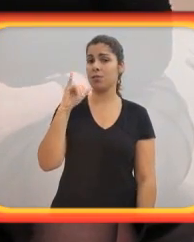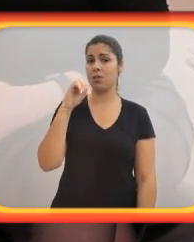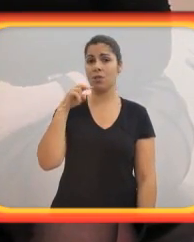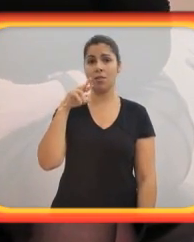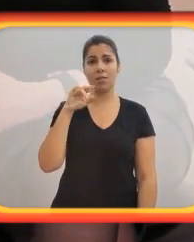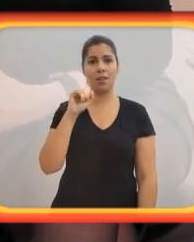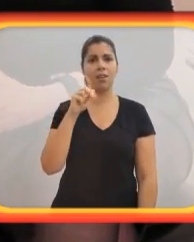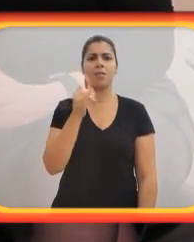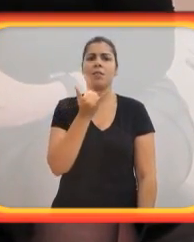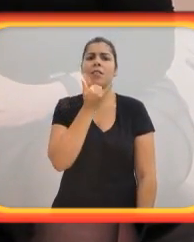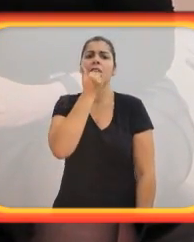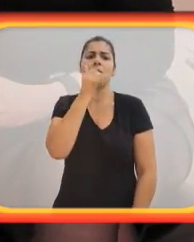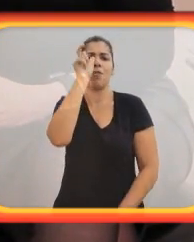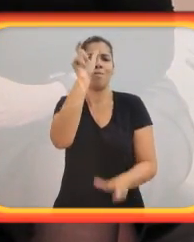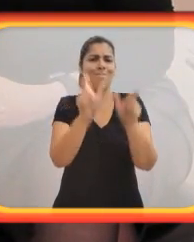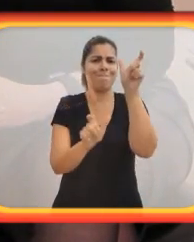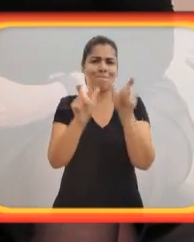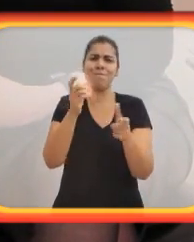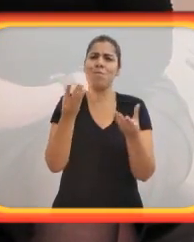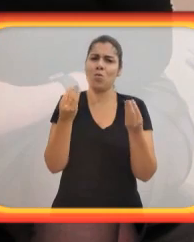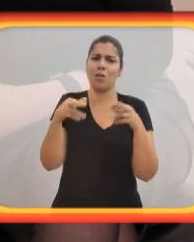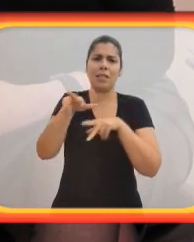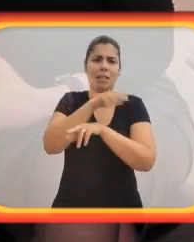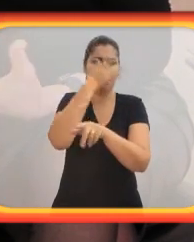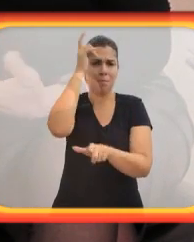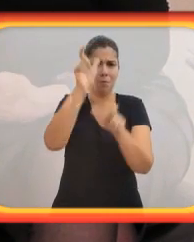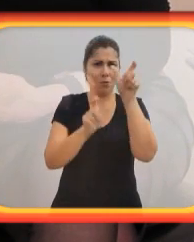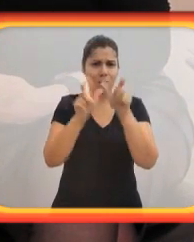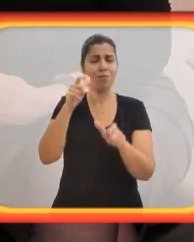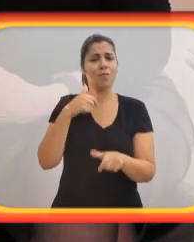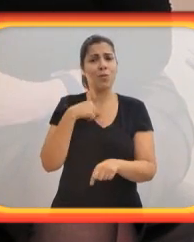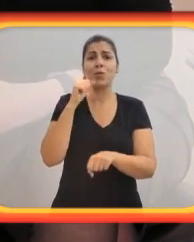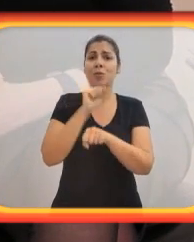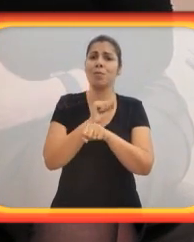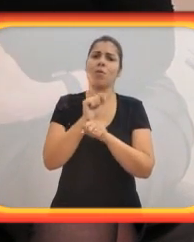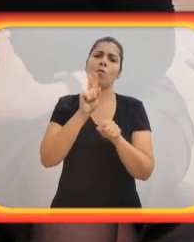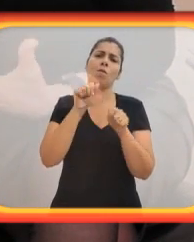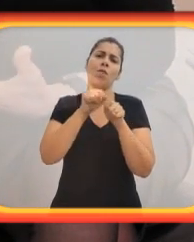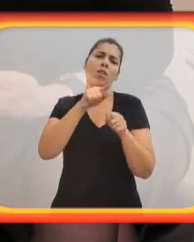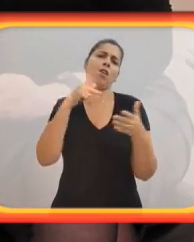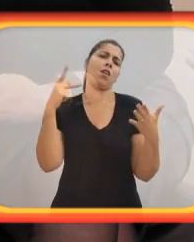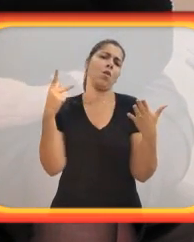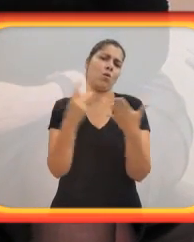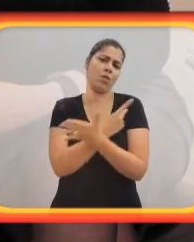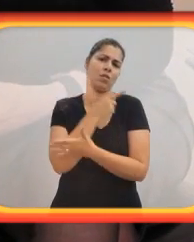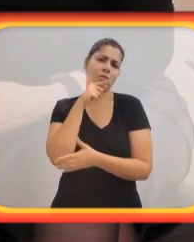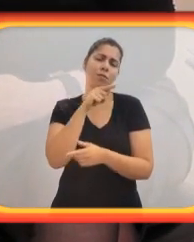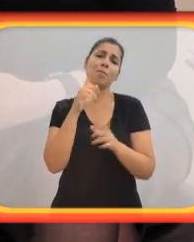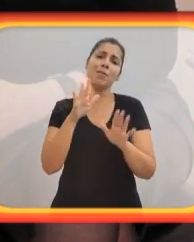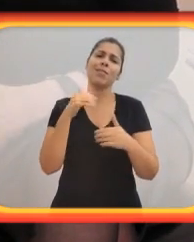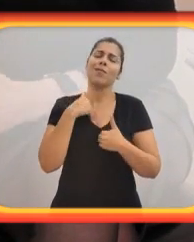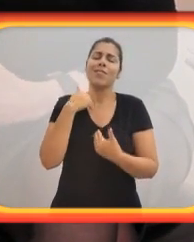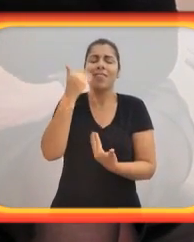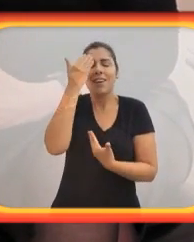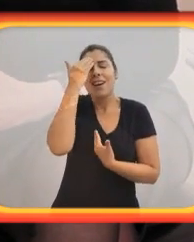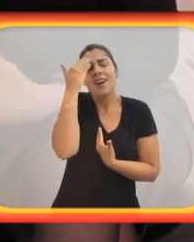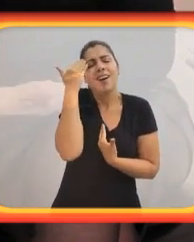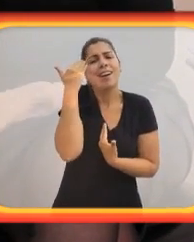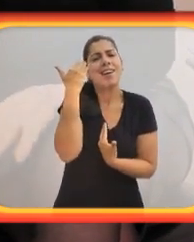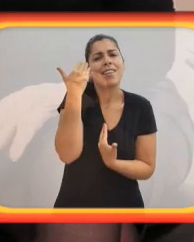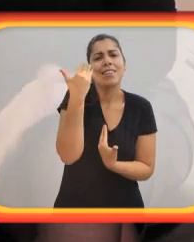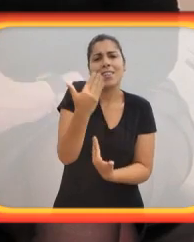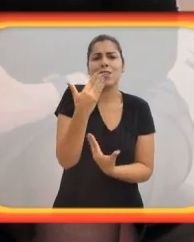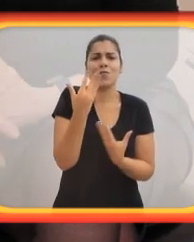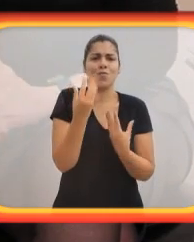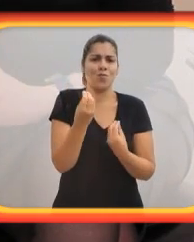nunca te decepcionar no que faço. E nós precisamos sempre tomar muito cuidado, porque